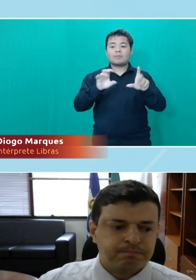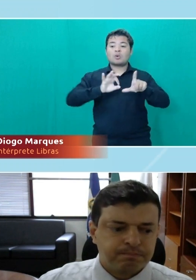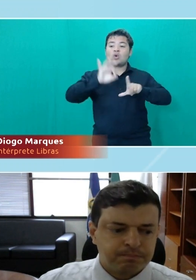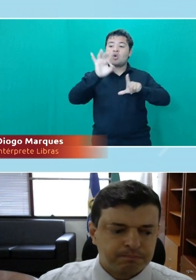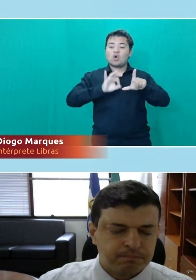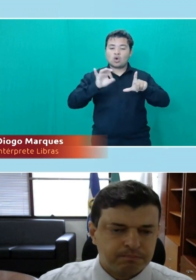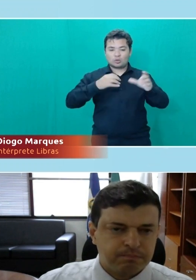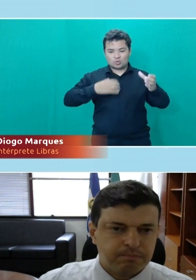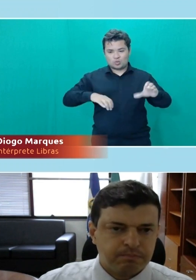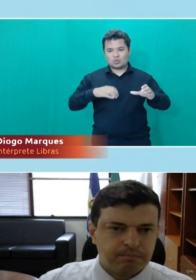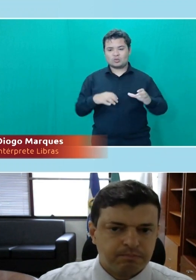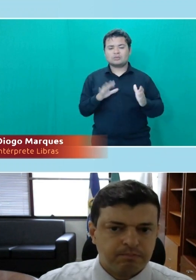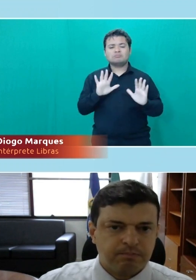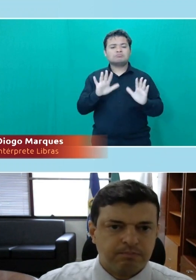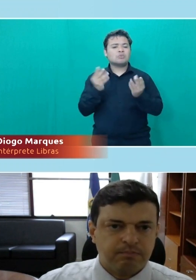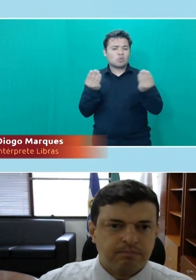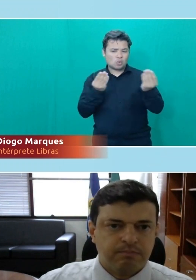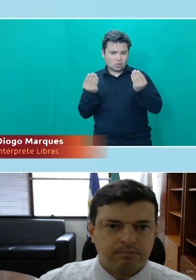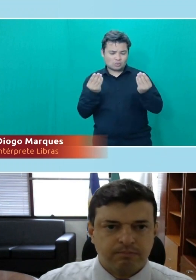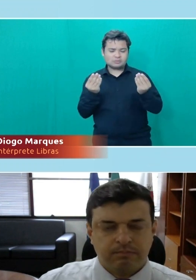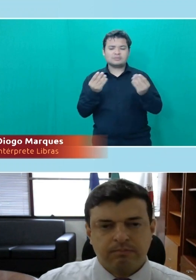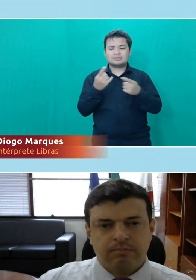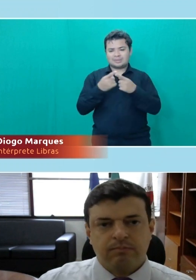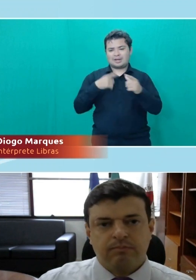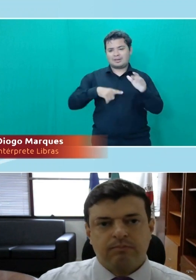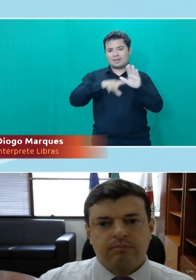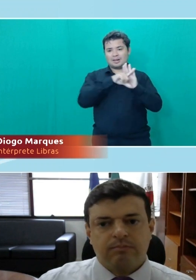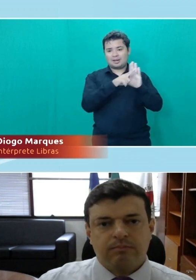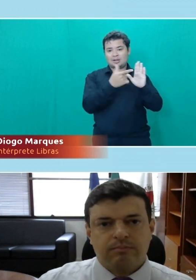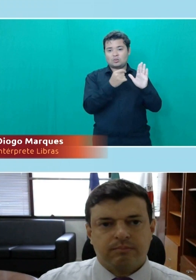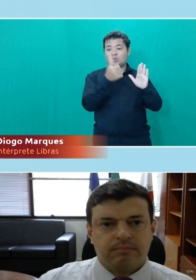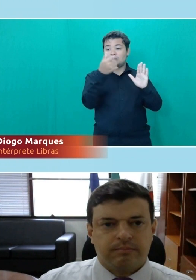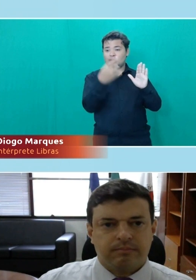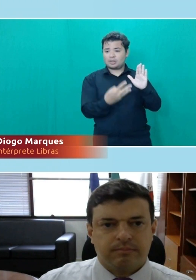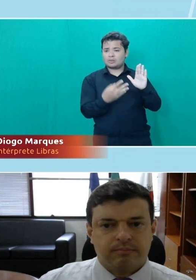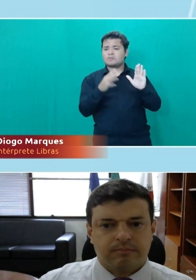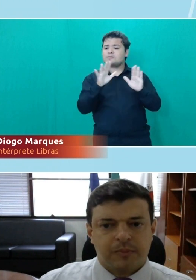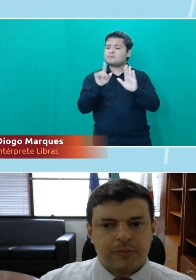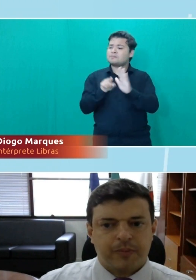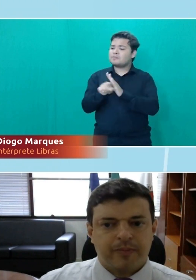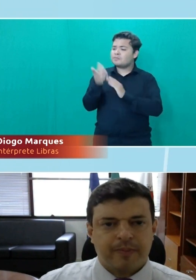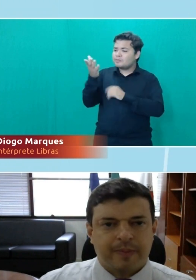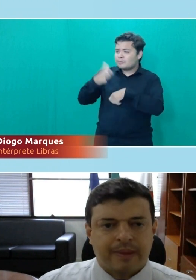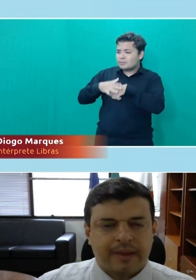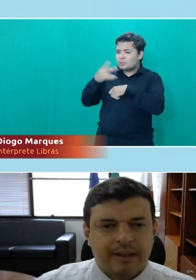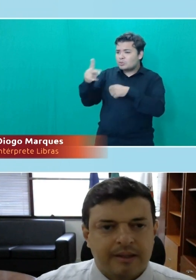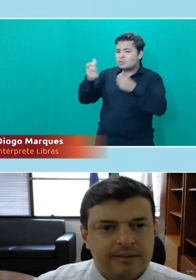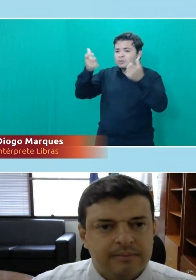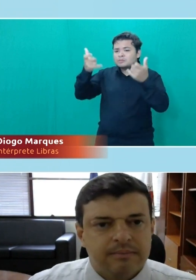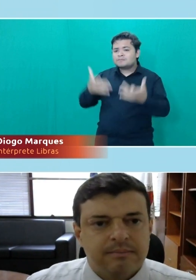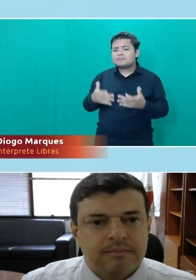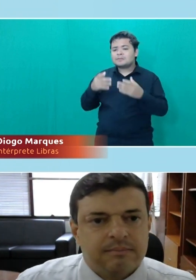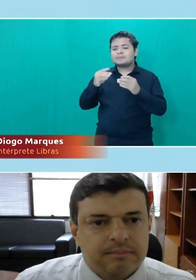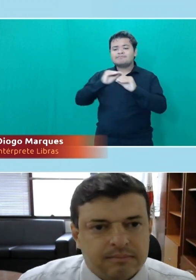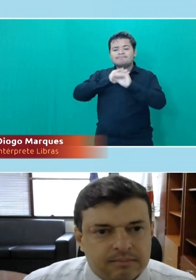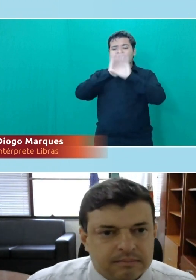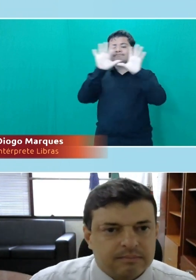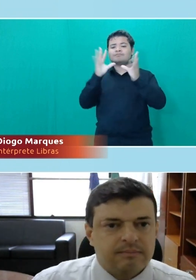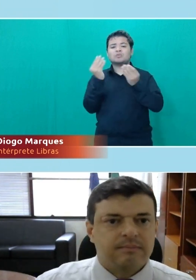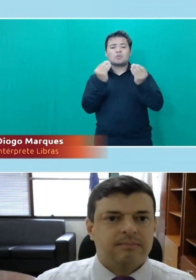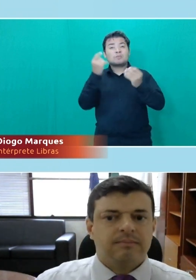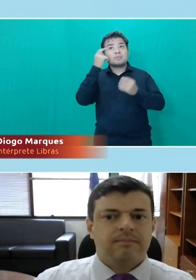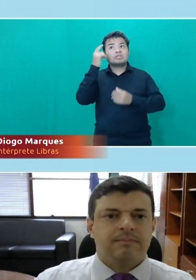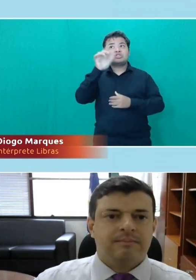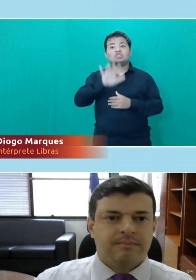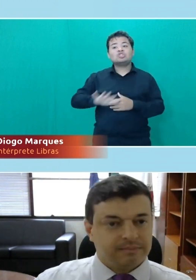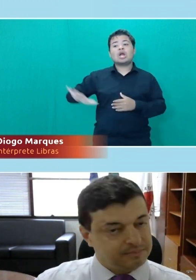Como que elas funcionam? Eu citei a lei de 2014, mas o senhor poderia explicar um pouquinho melhor para a gente? Pensando, primeiro, numa forma mais geral.